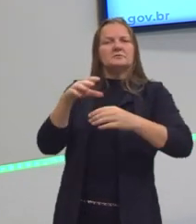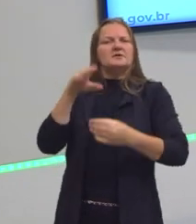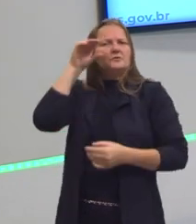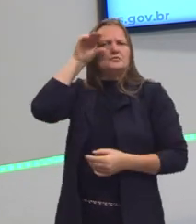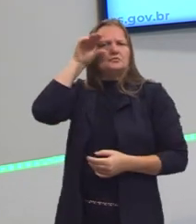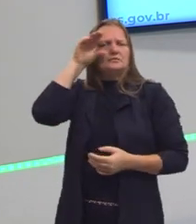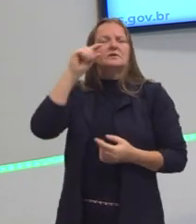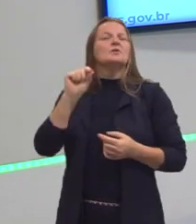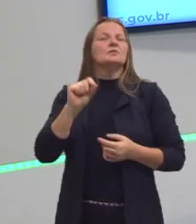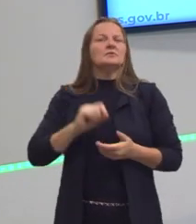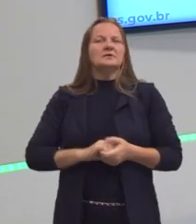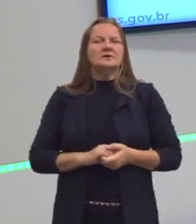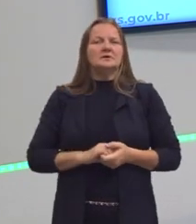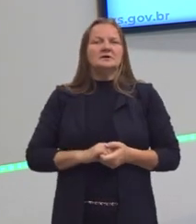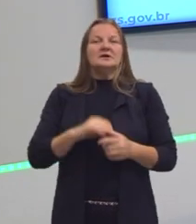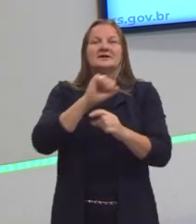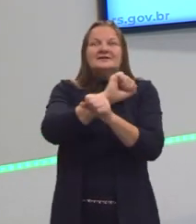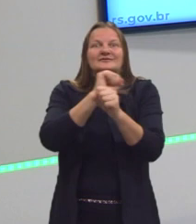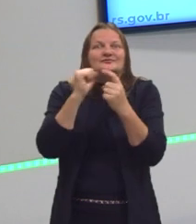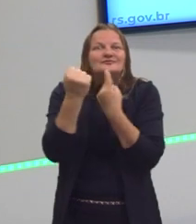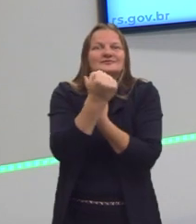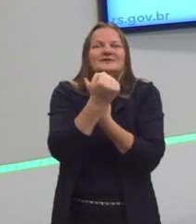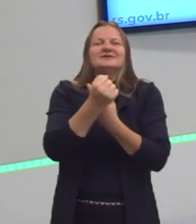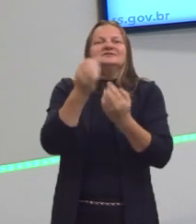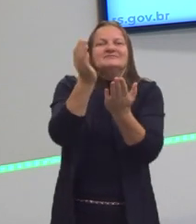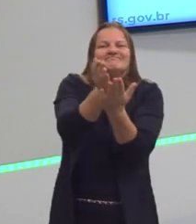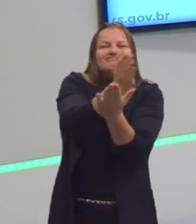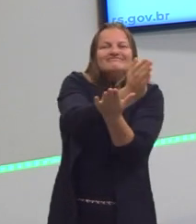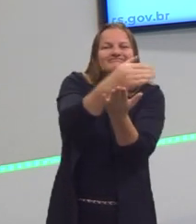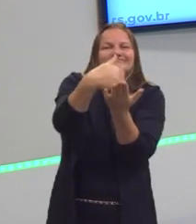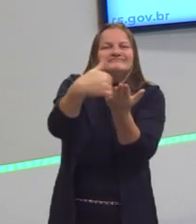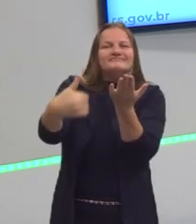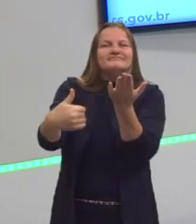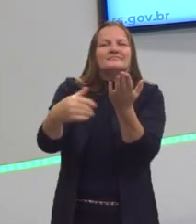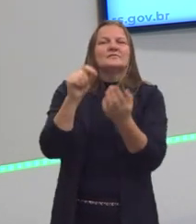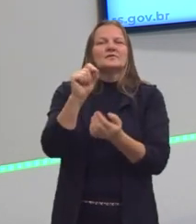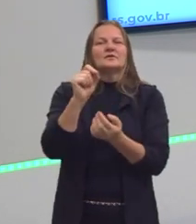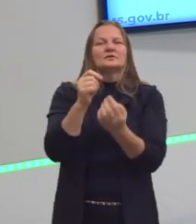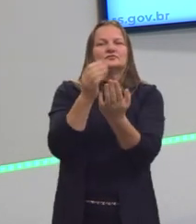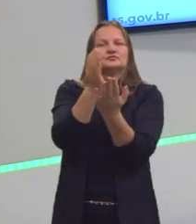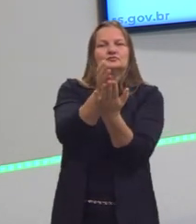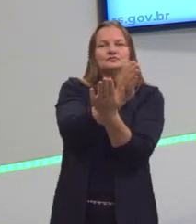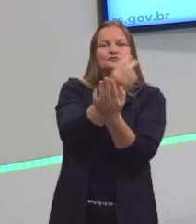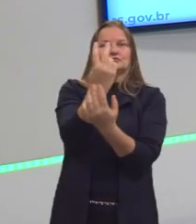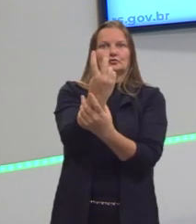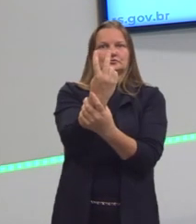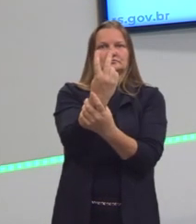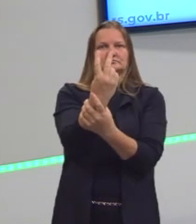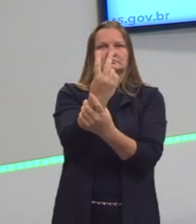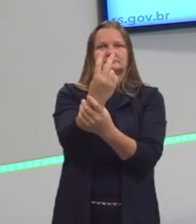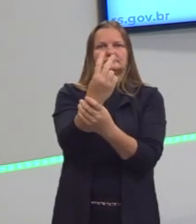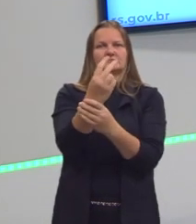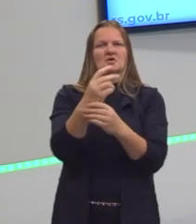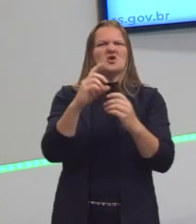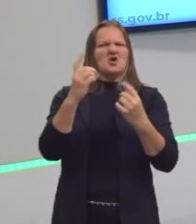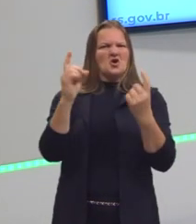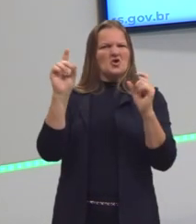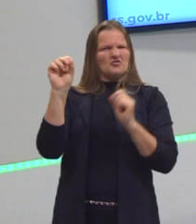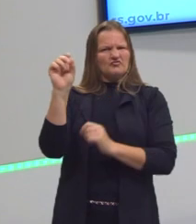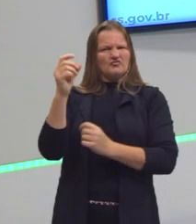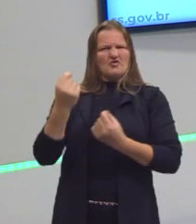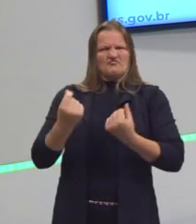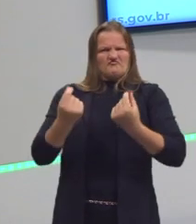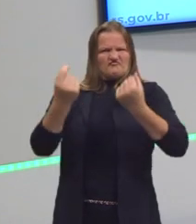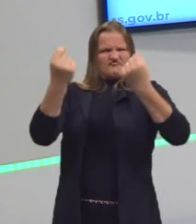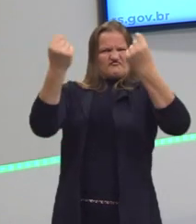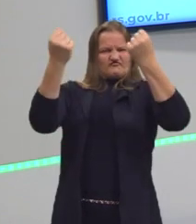observa que a sociedade basicamente se divide em duas categorias, né? Os donos dos meios de produção